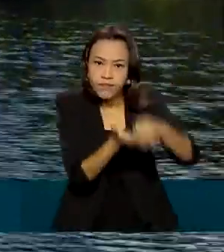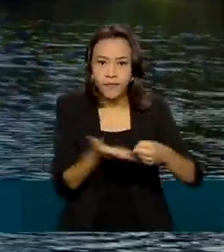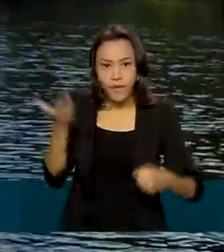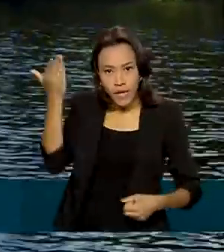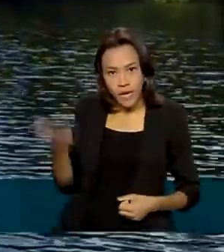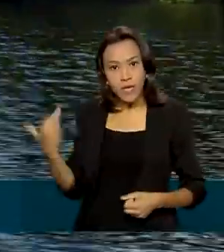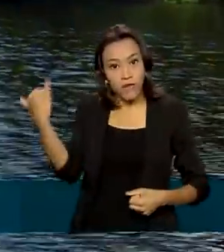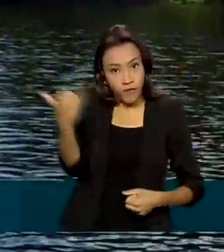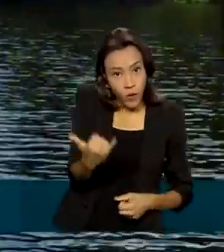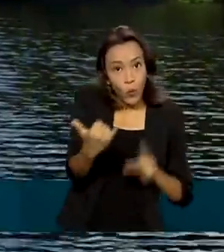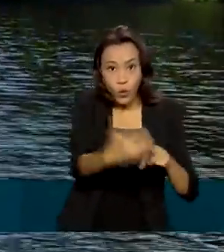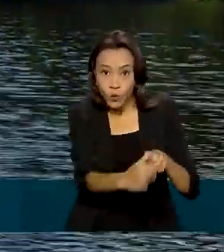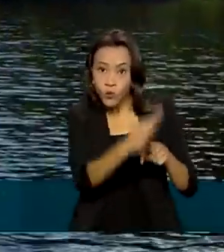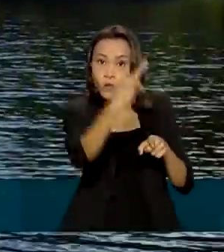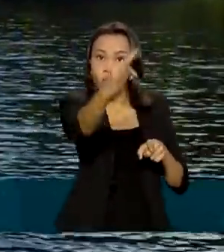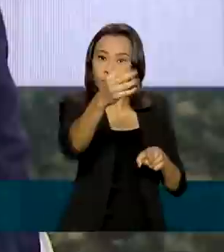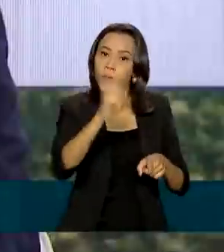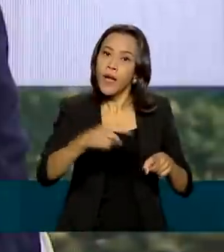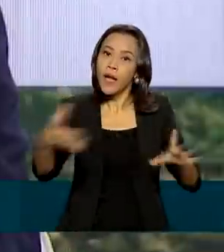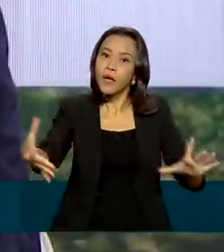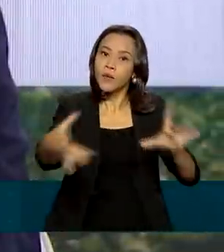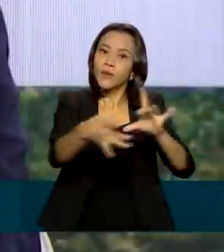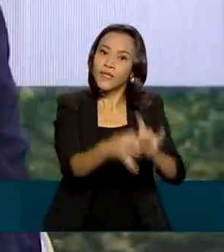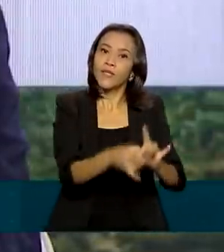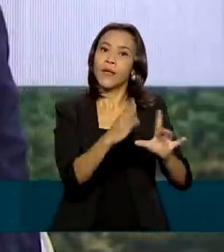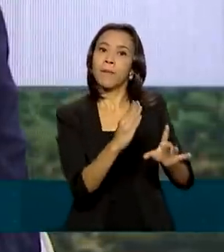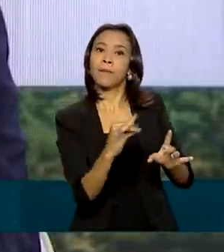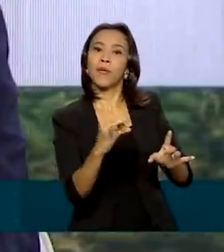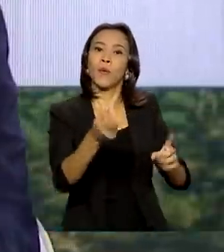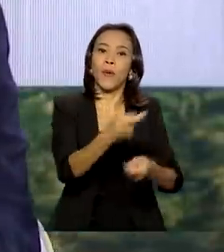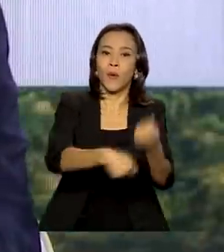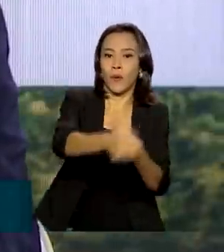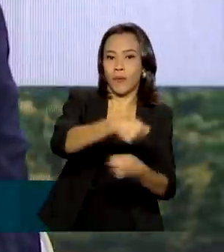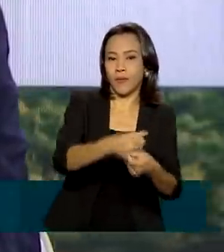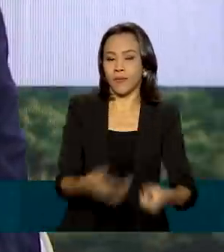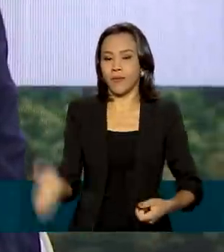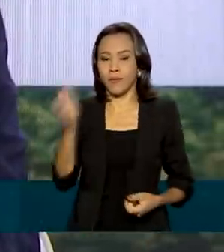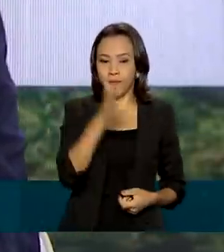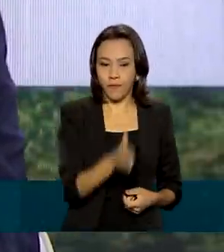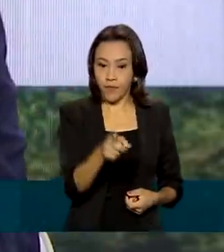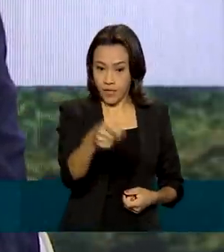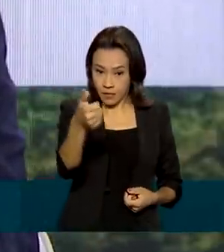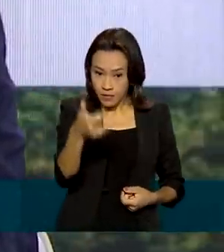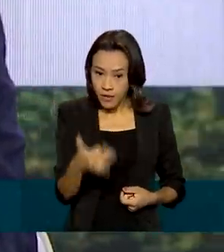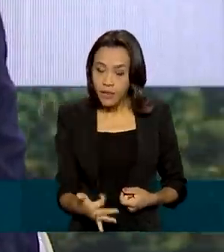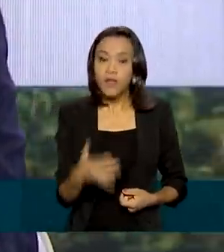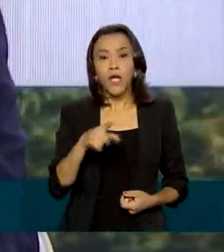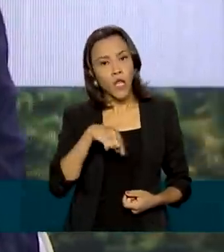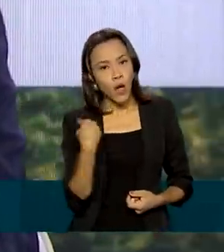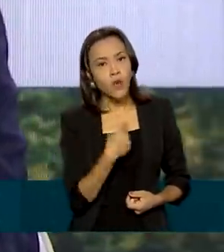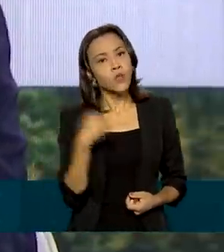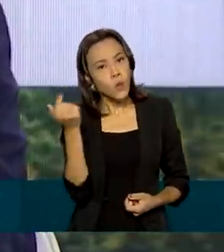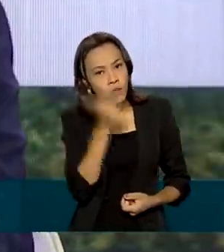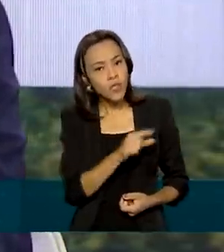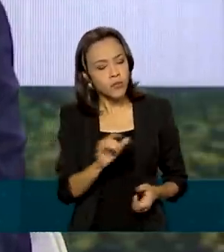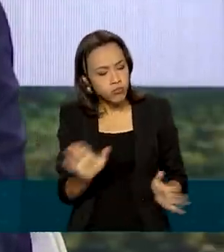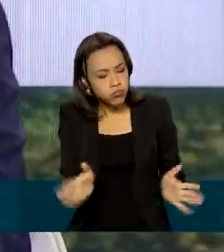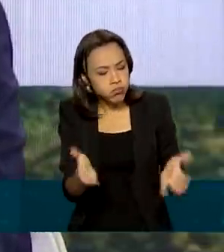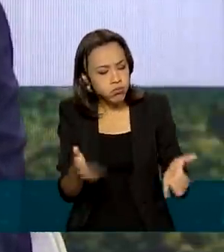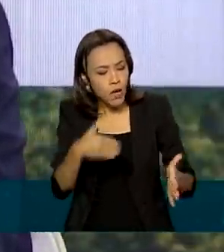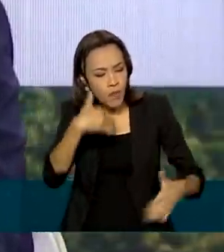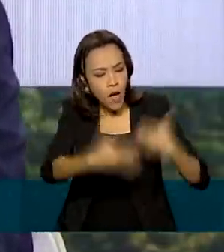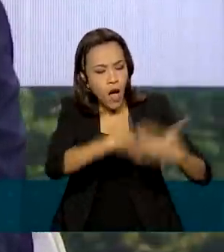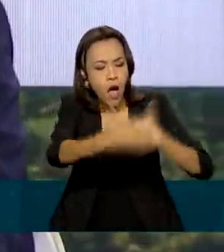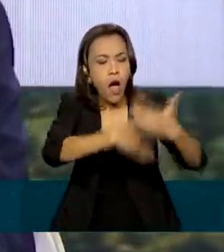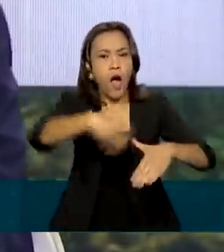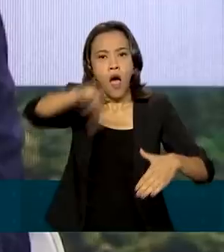o futuro da região está ligado à bioeconomia. A gente não tem a mínima dúvida que nós podemos desenvolver a Amazônia sem derrubar uma